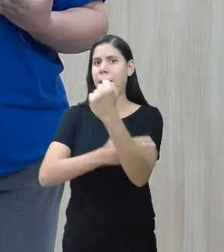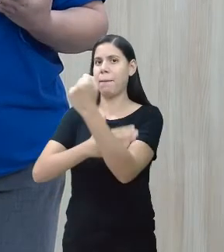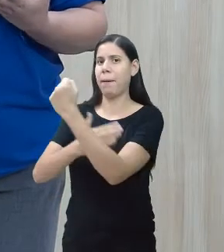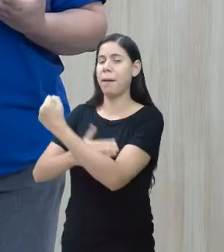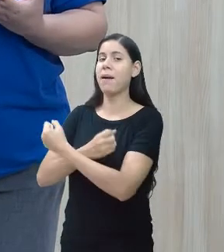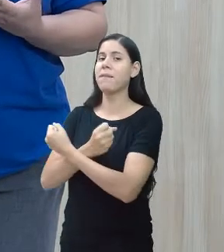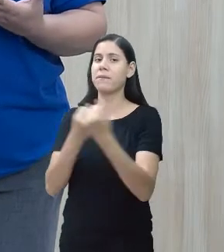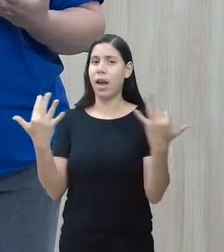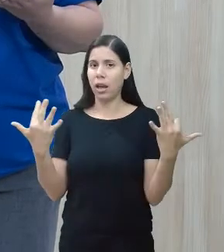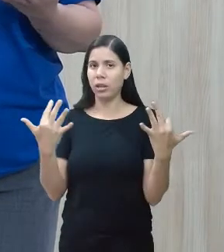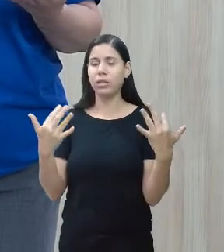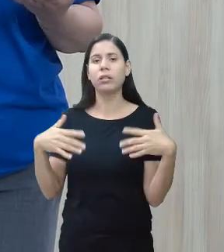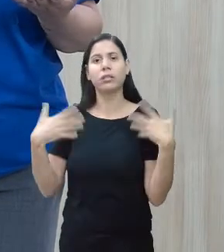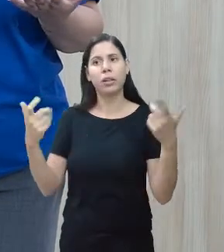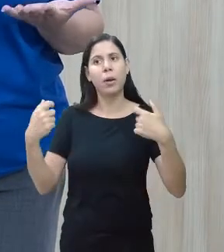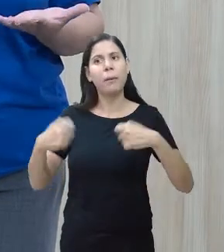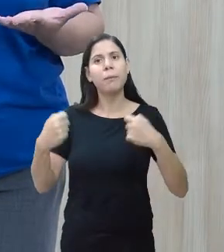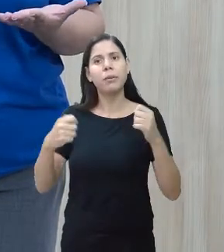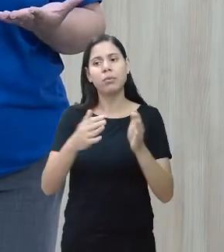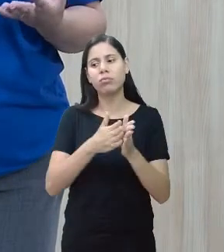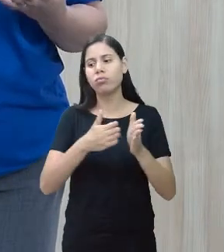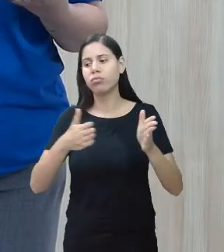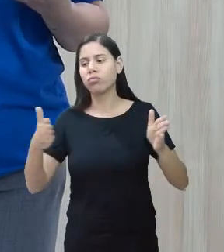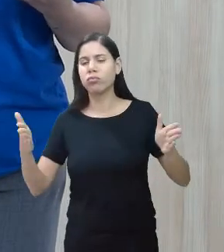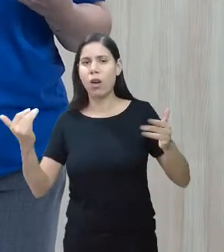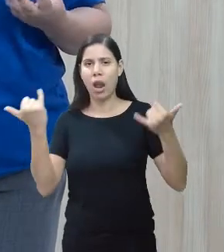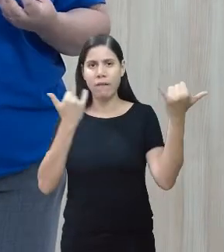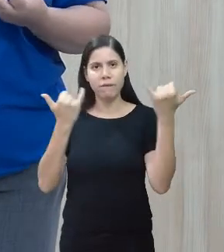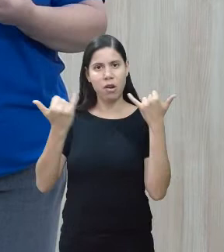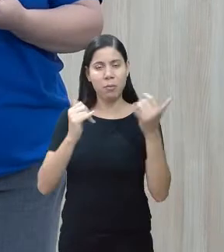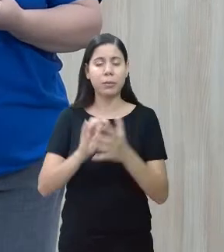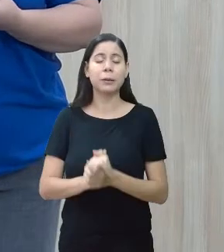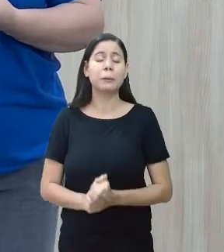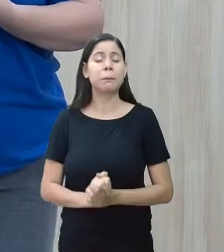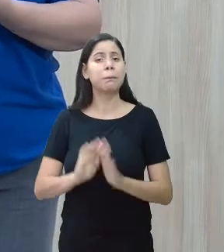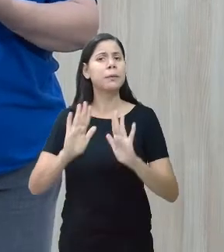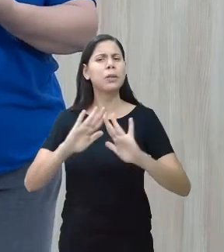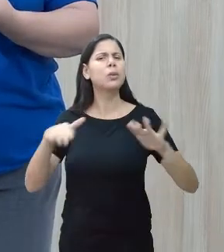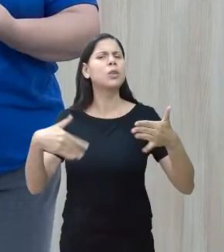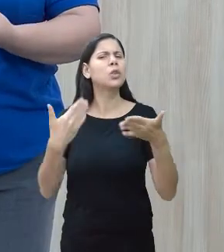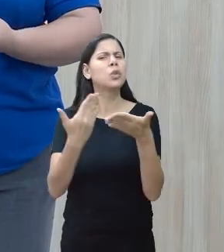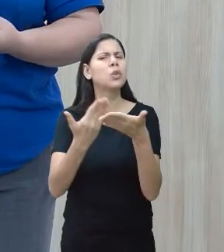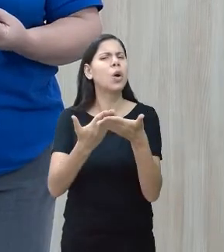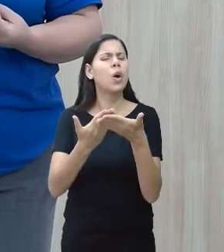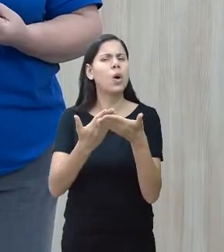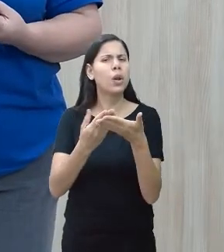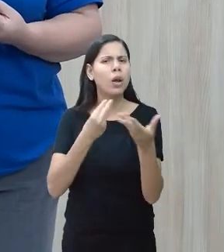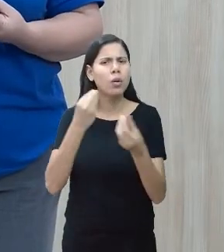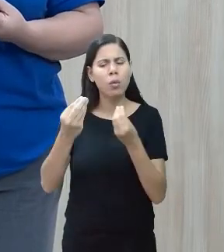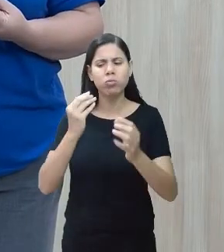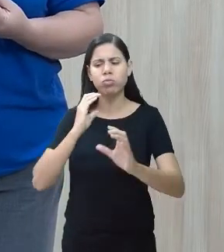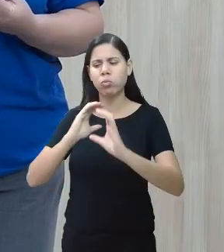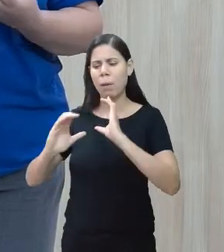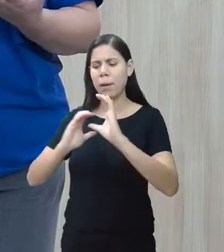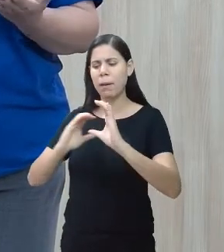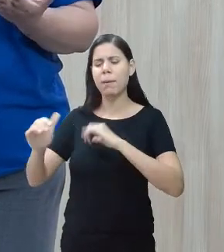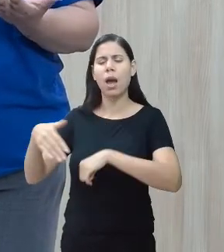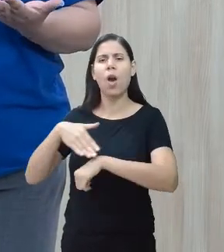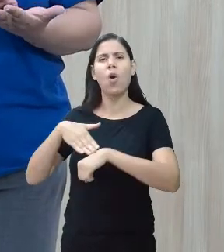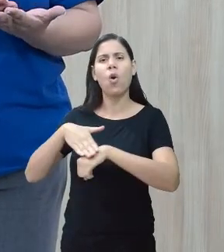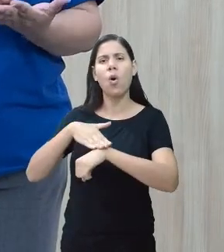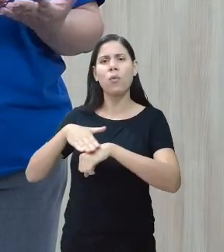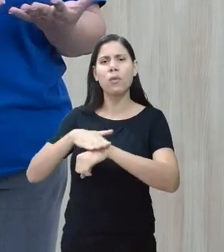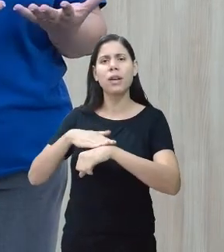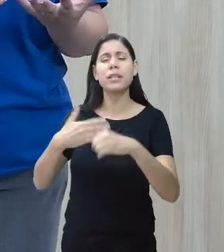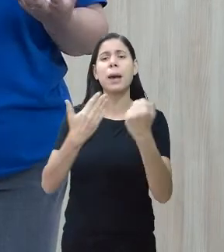não é? Então, ele vai precisar de um repertório muito grande. Então, na escola, que tipo de conversa, não é? Que tipo de